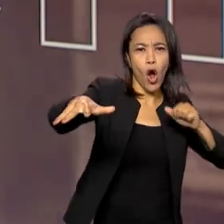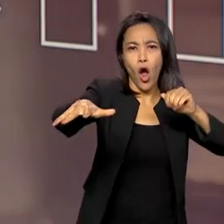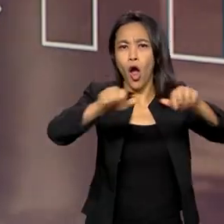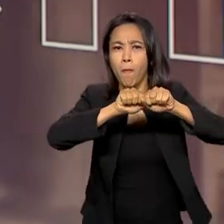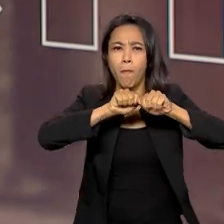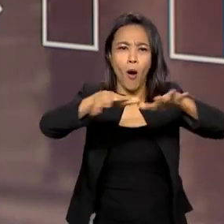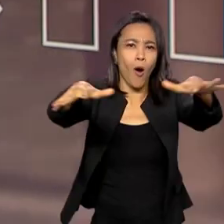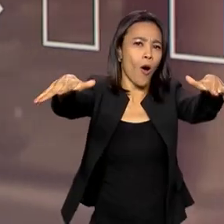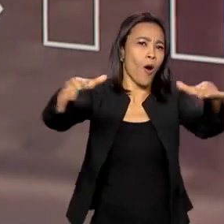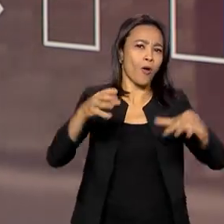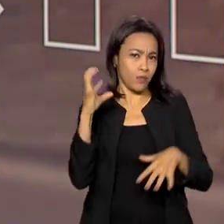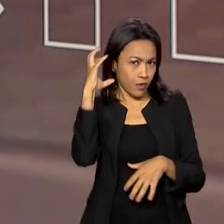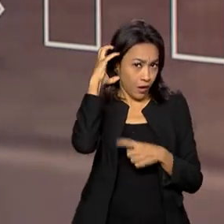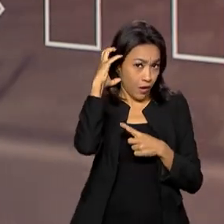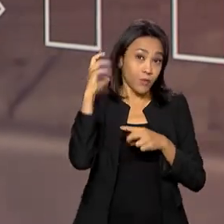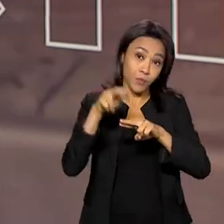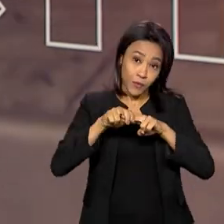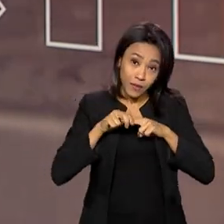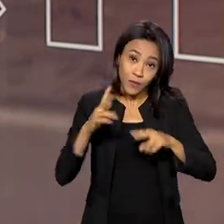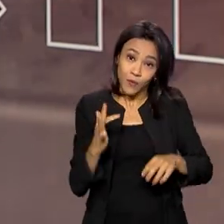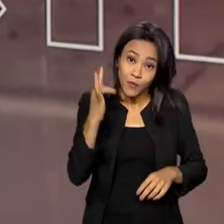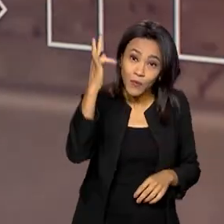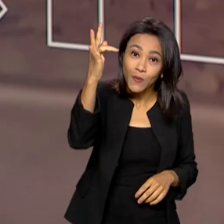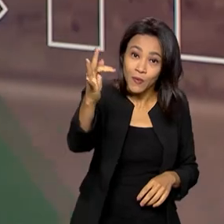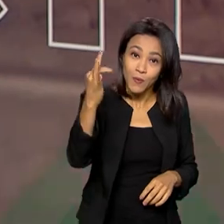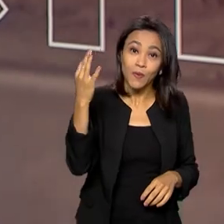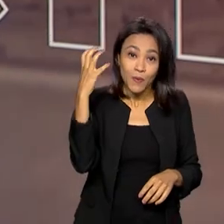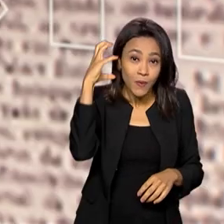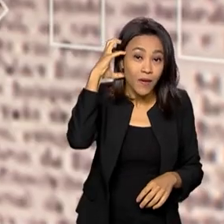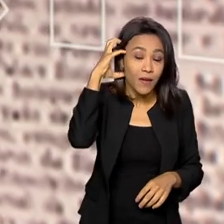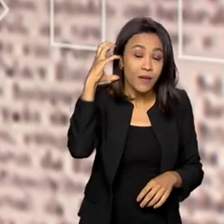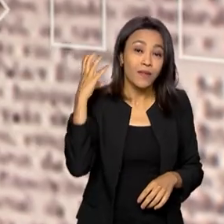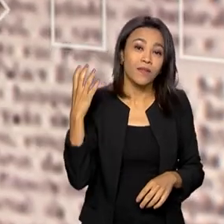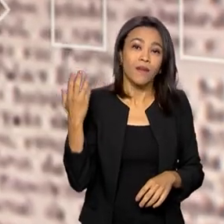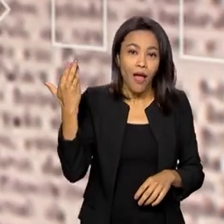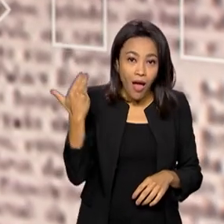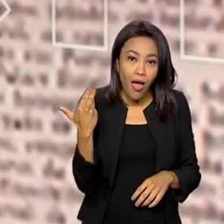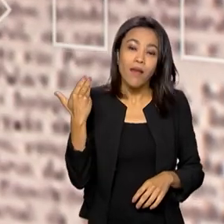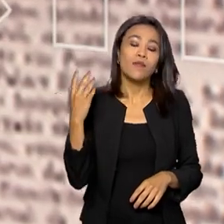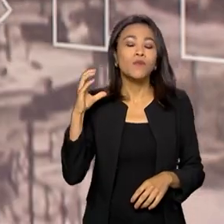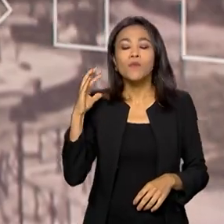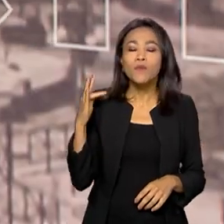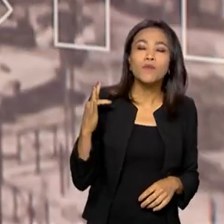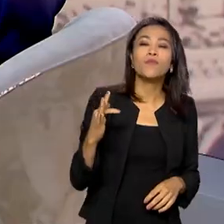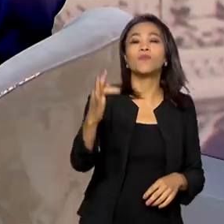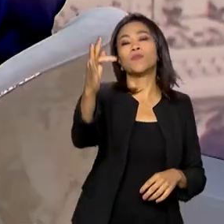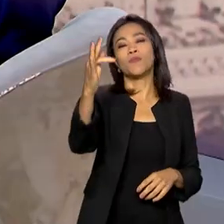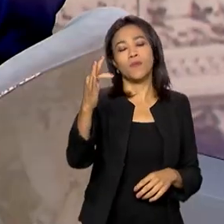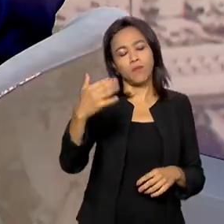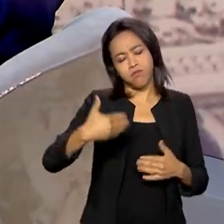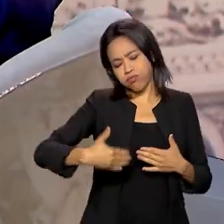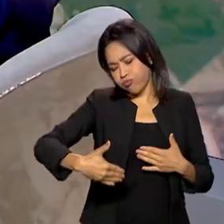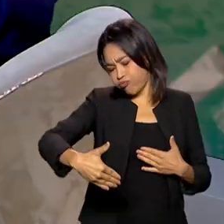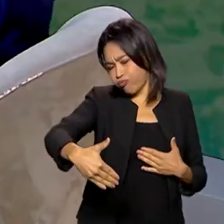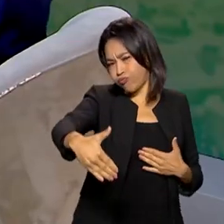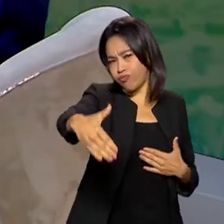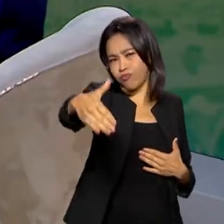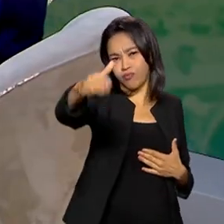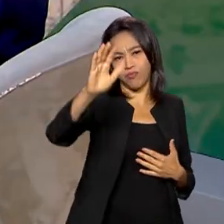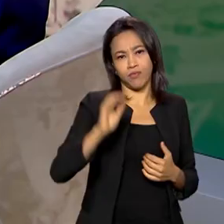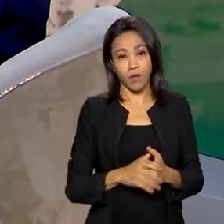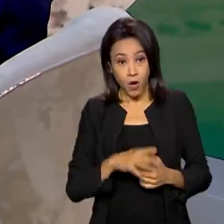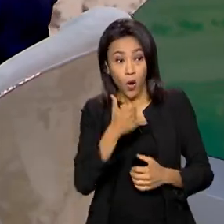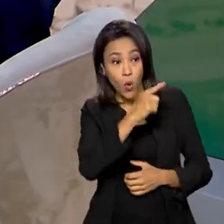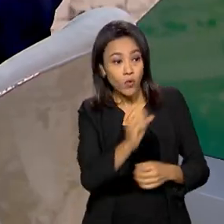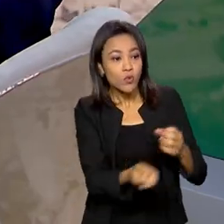Por isso que o futuro do rádio é, sem dúvida, um futuro longevo. Outros meios